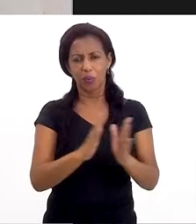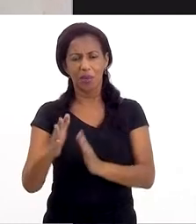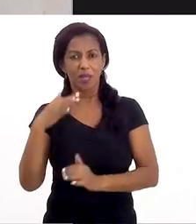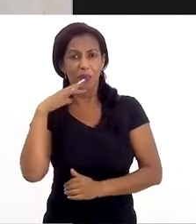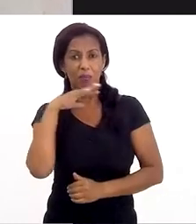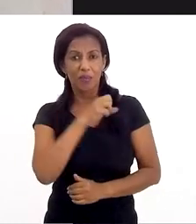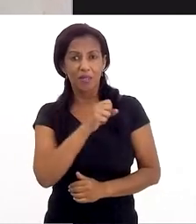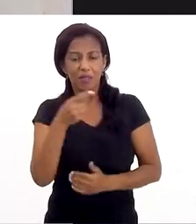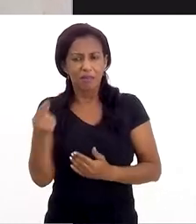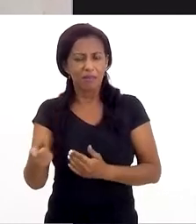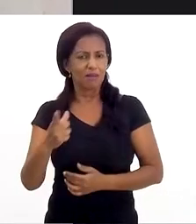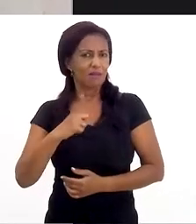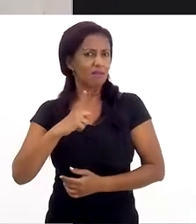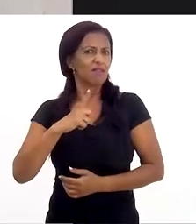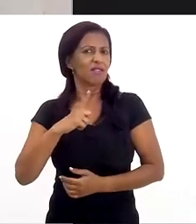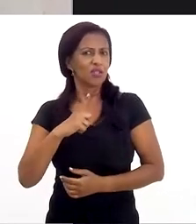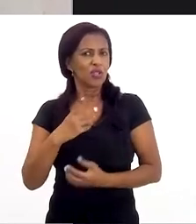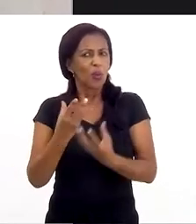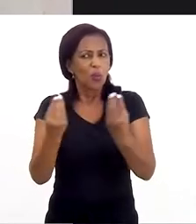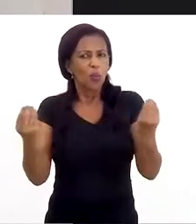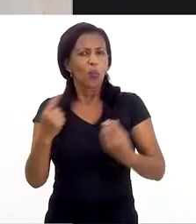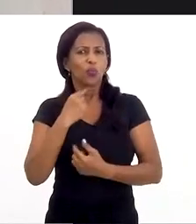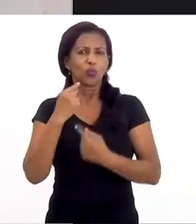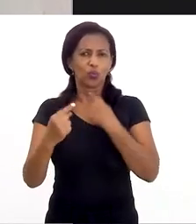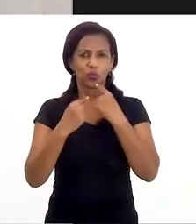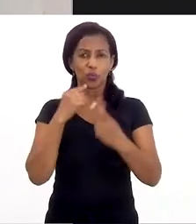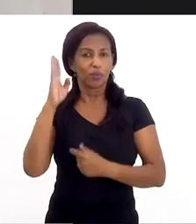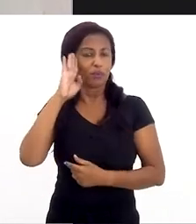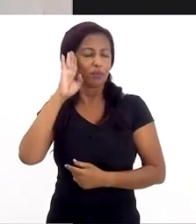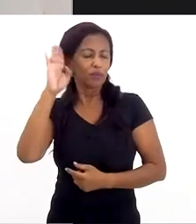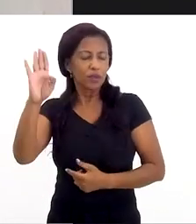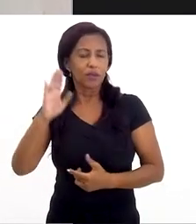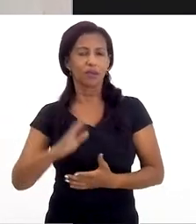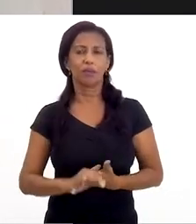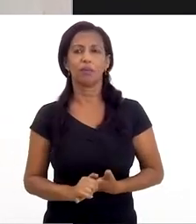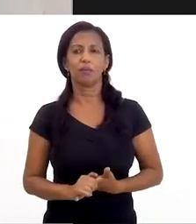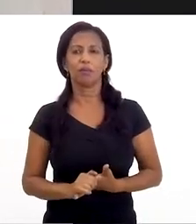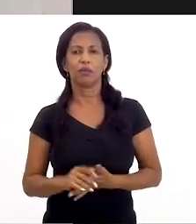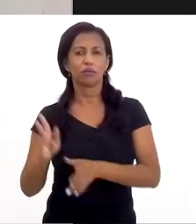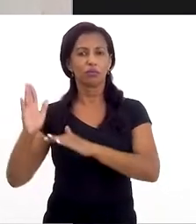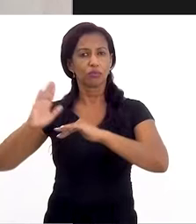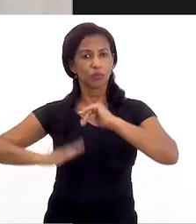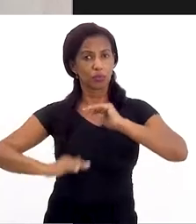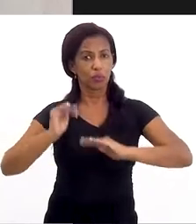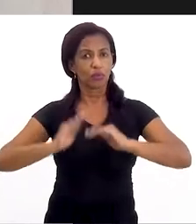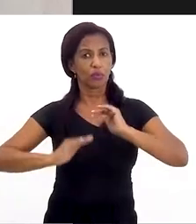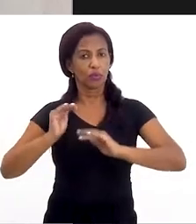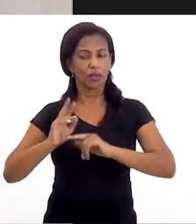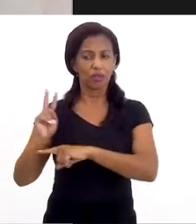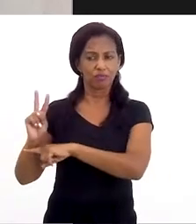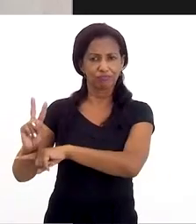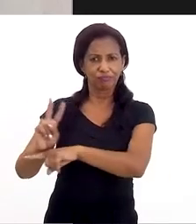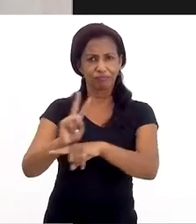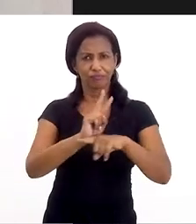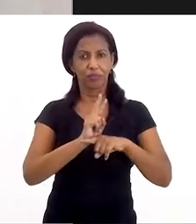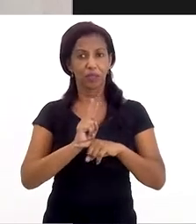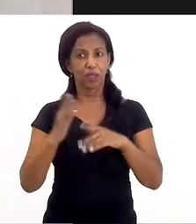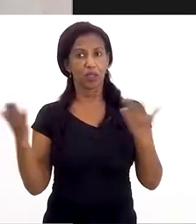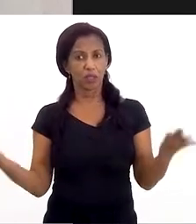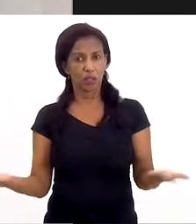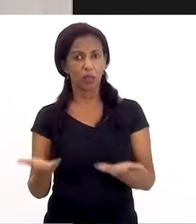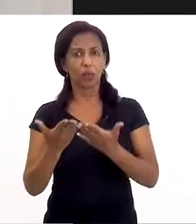decorrer, eu percebi que existia muitas dúvidas, principalmente dos profissionais da rede de proteção.